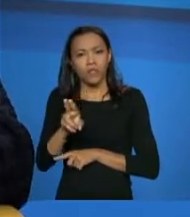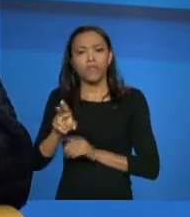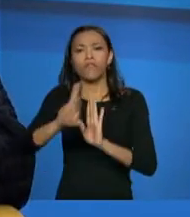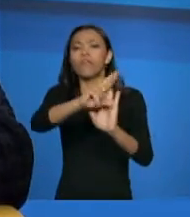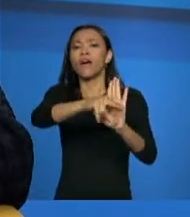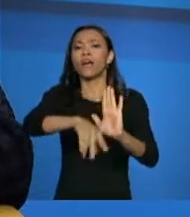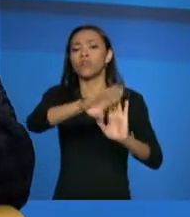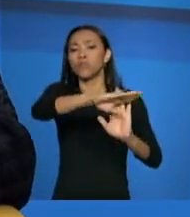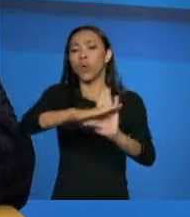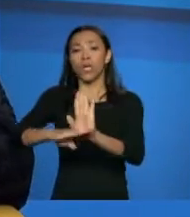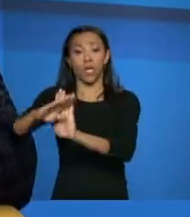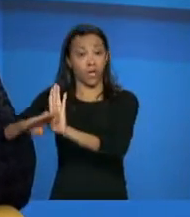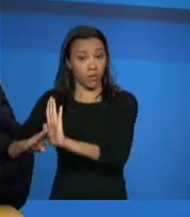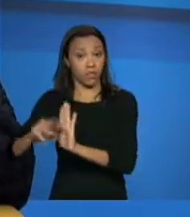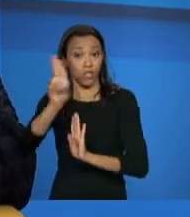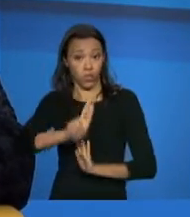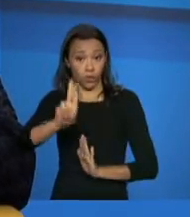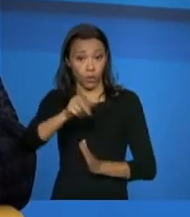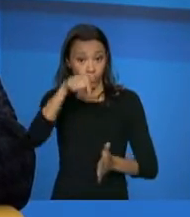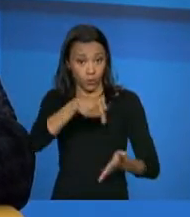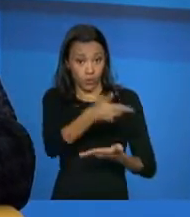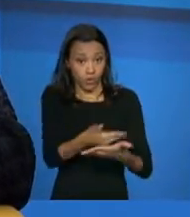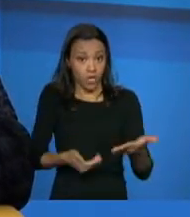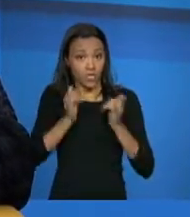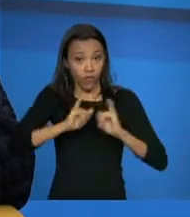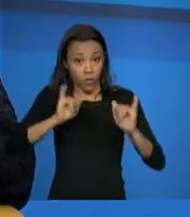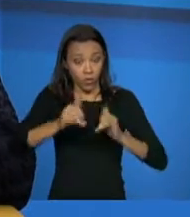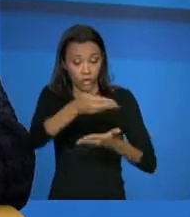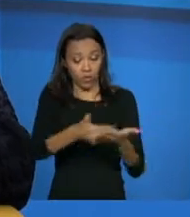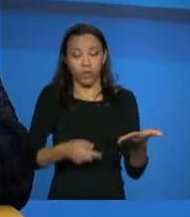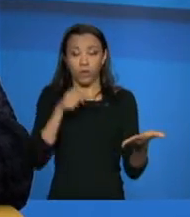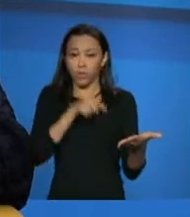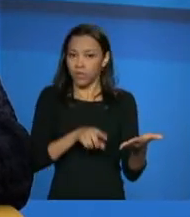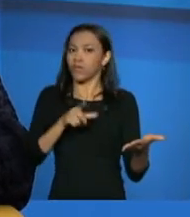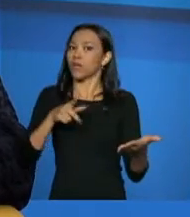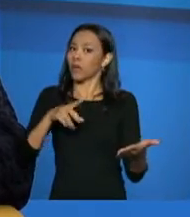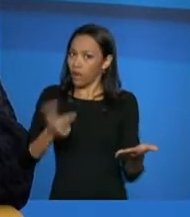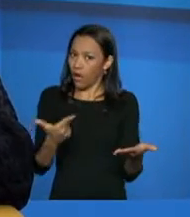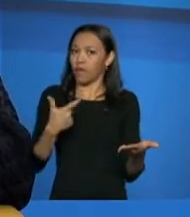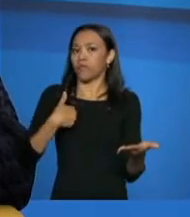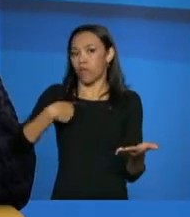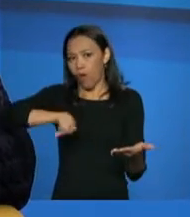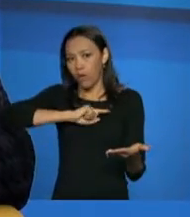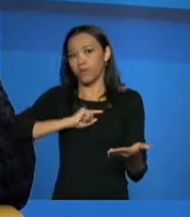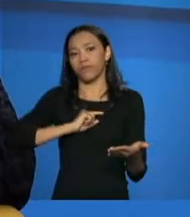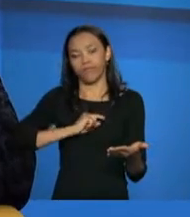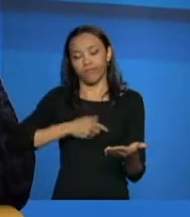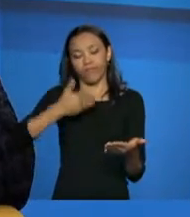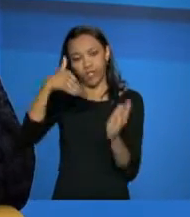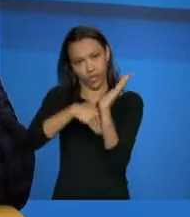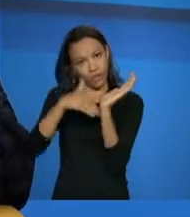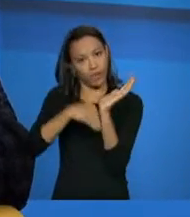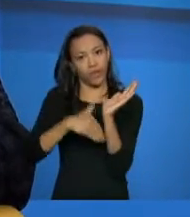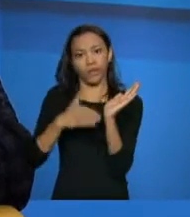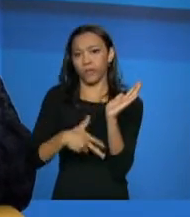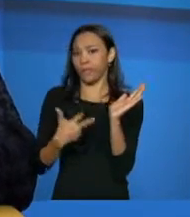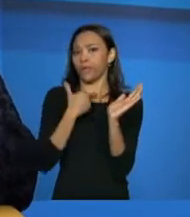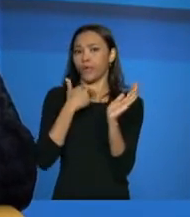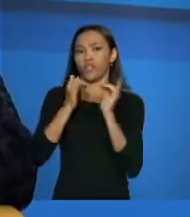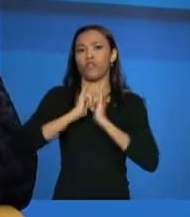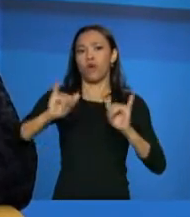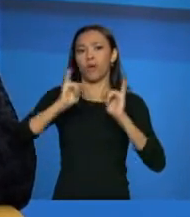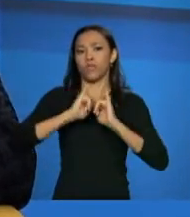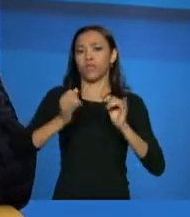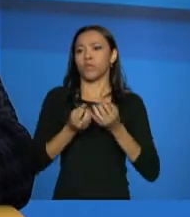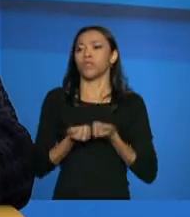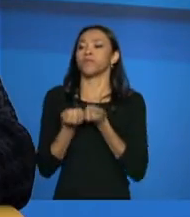a gente tem termos de compromisso e termos de sigilo. As pessoas não podem repassar, né, nenhum dado do cadastro sem a